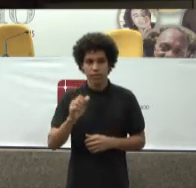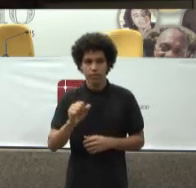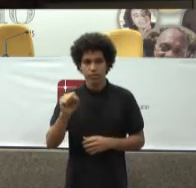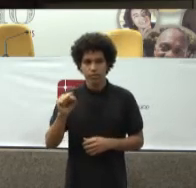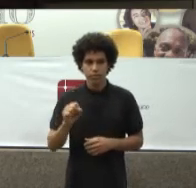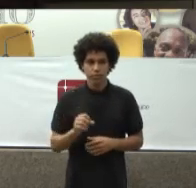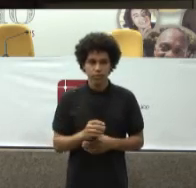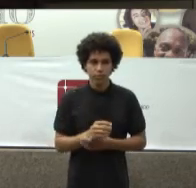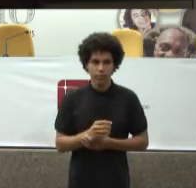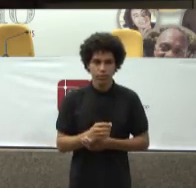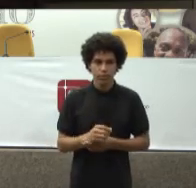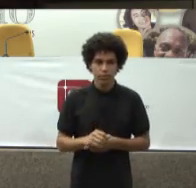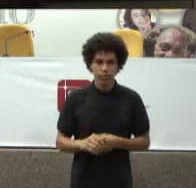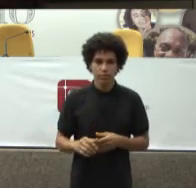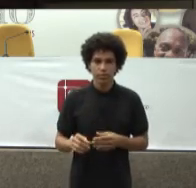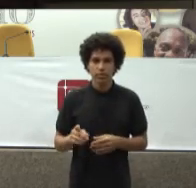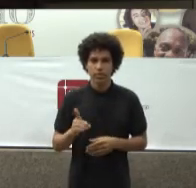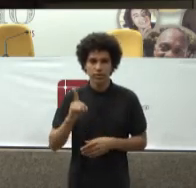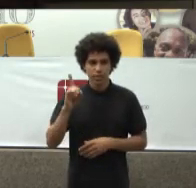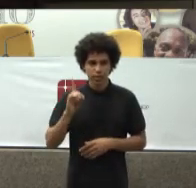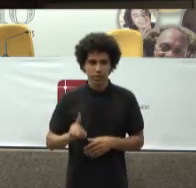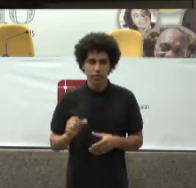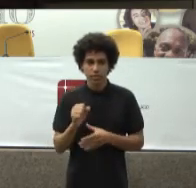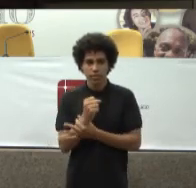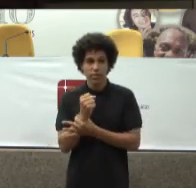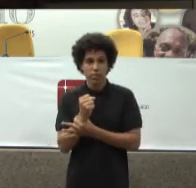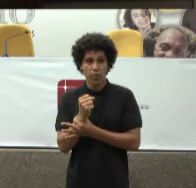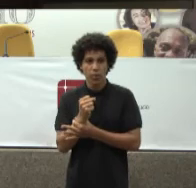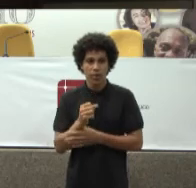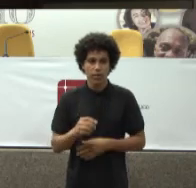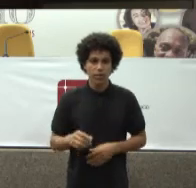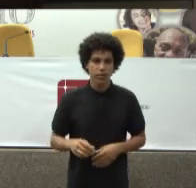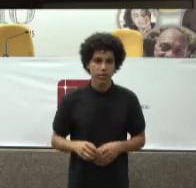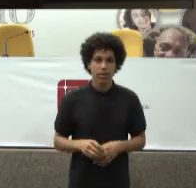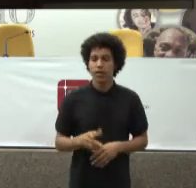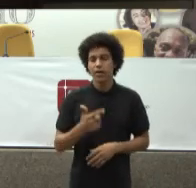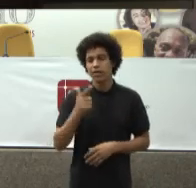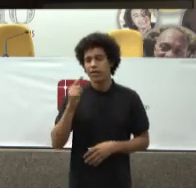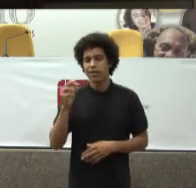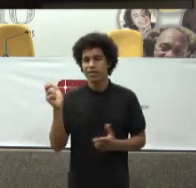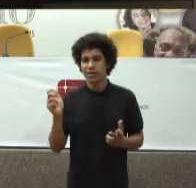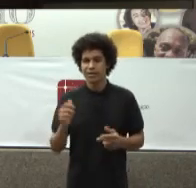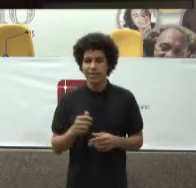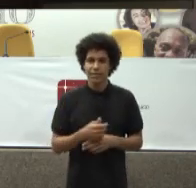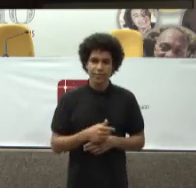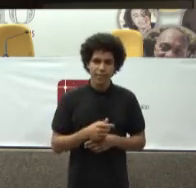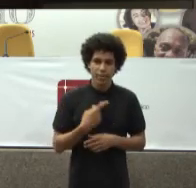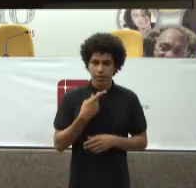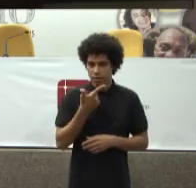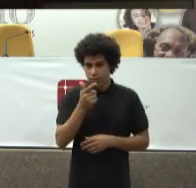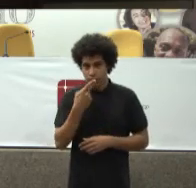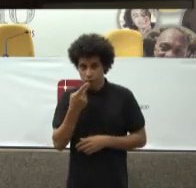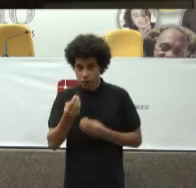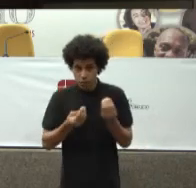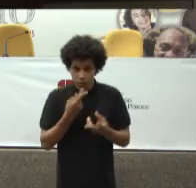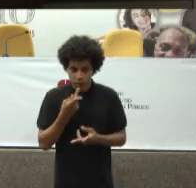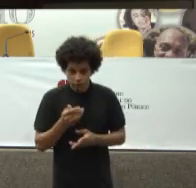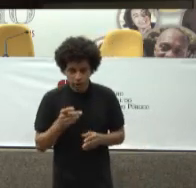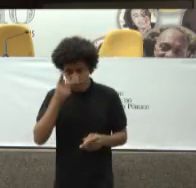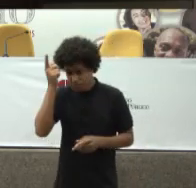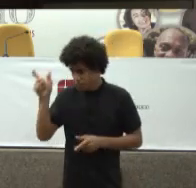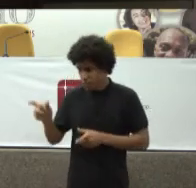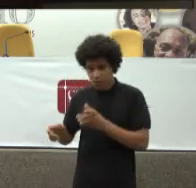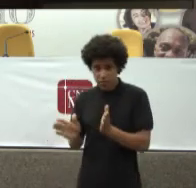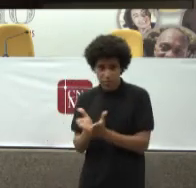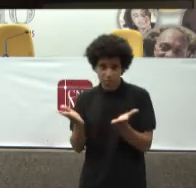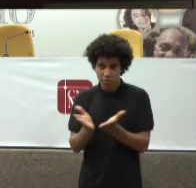DF 95% 19 de cada 20 ações São patrocinadas pela defensoria Não tem como dizer Que as pessoas pobres Não